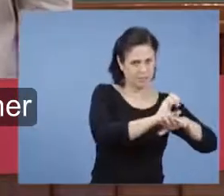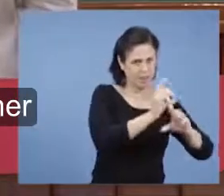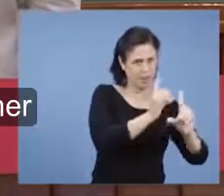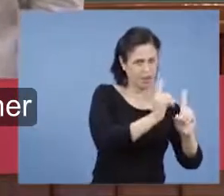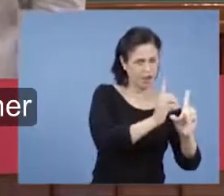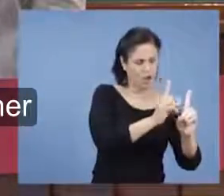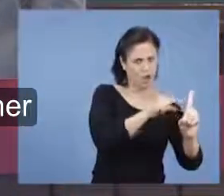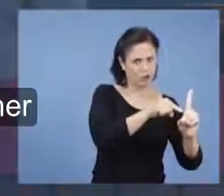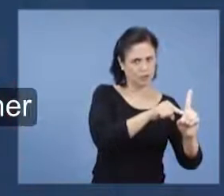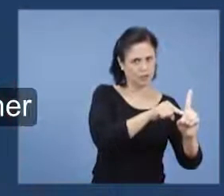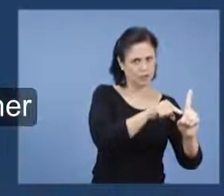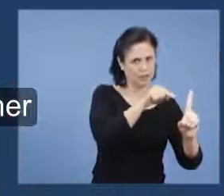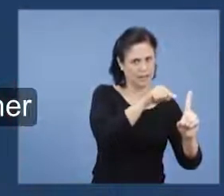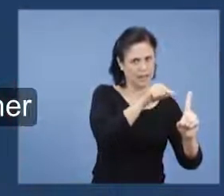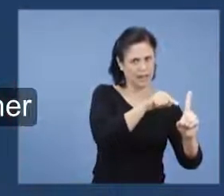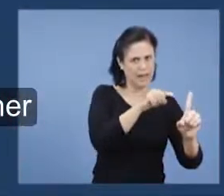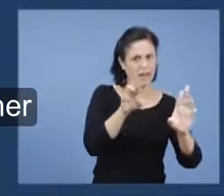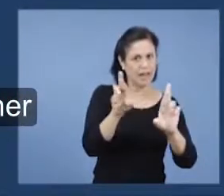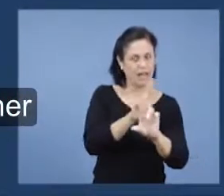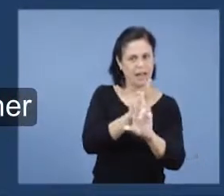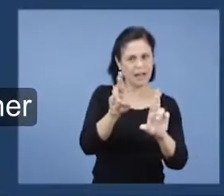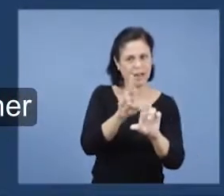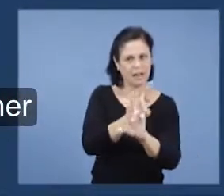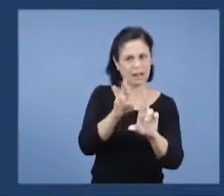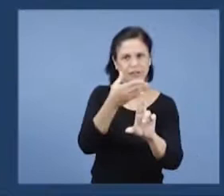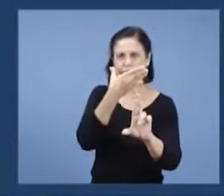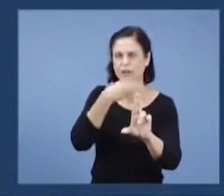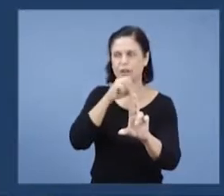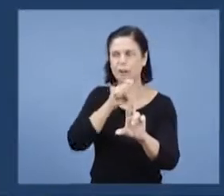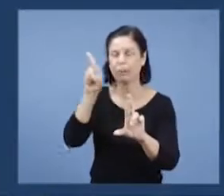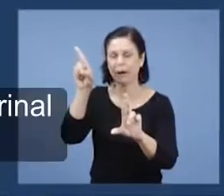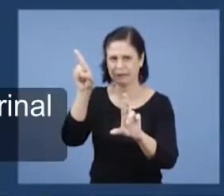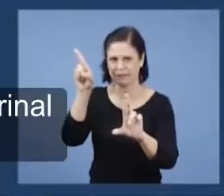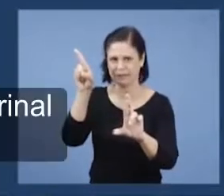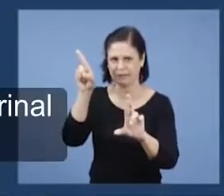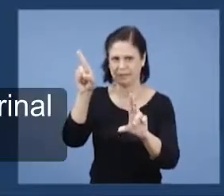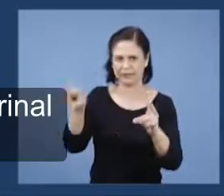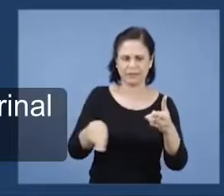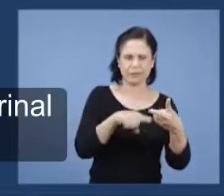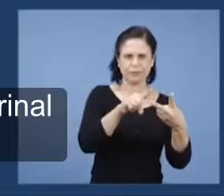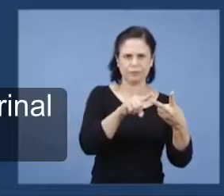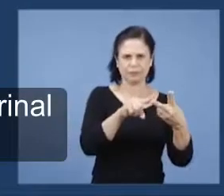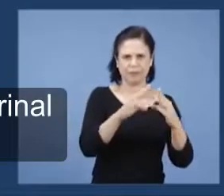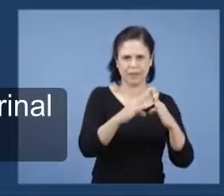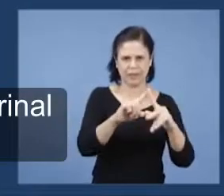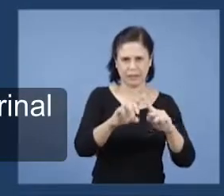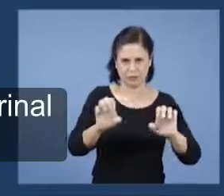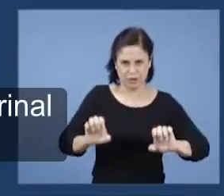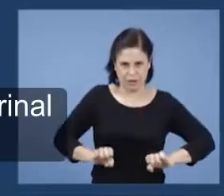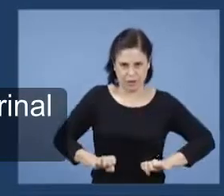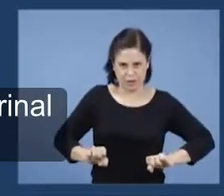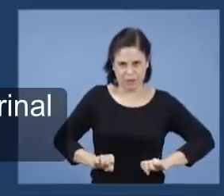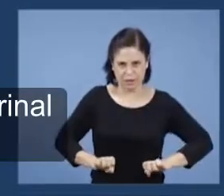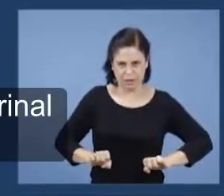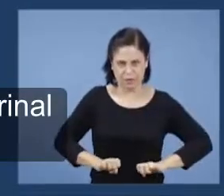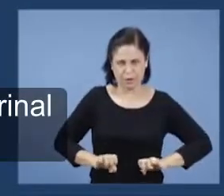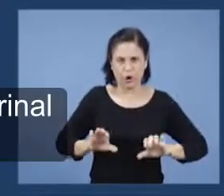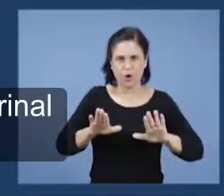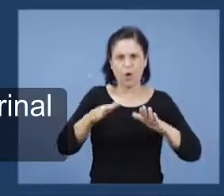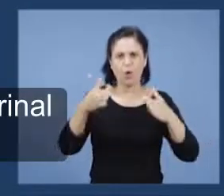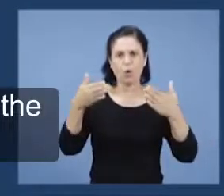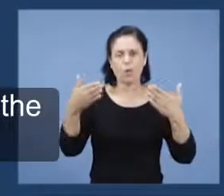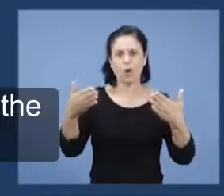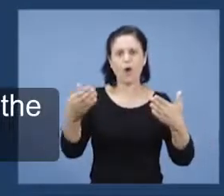doutrina exposta está relacionada com o Pai. Na igreja de Esmirna, qual o destaque